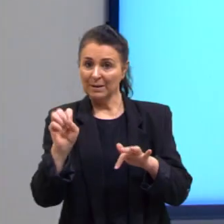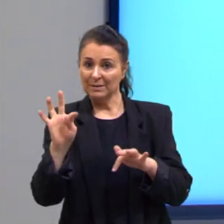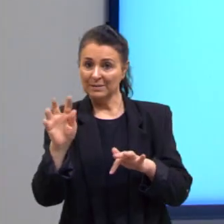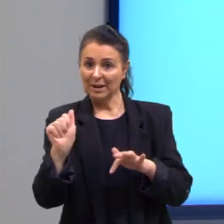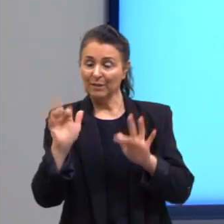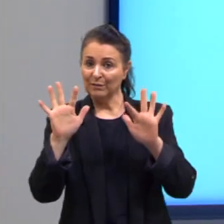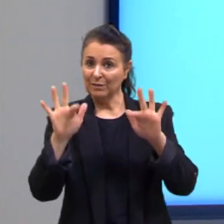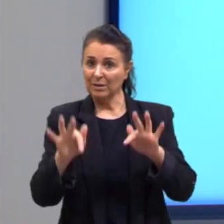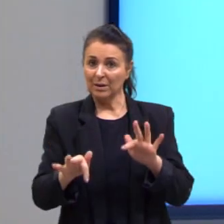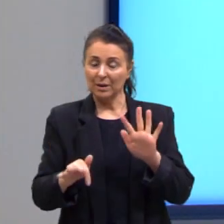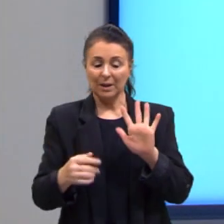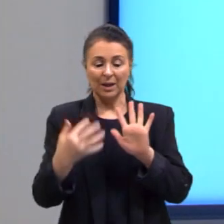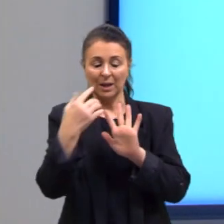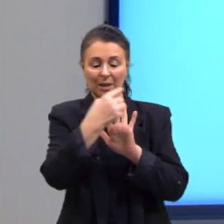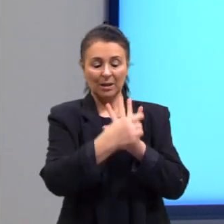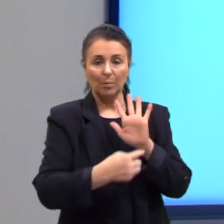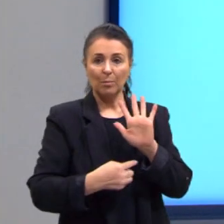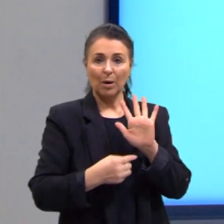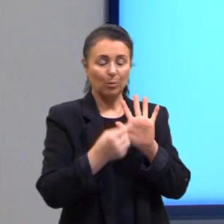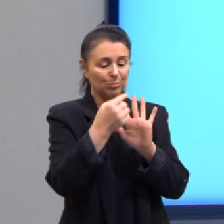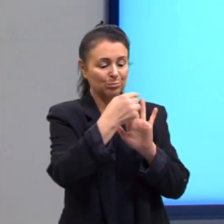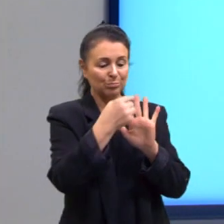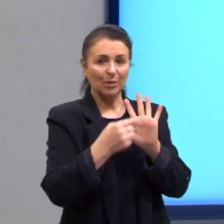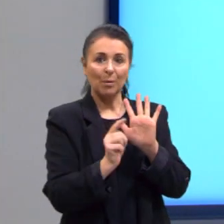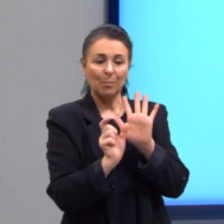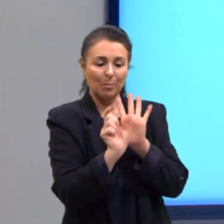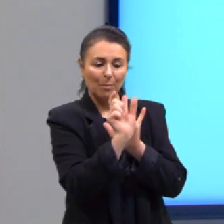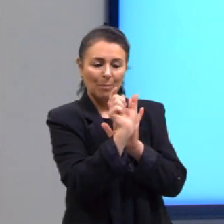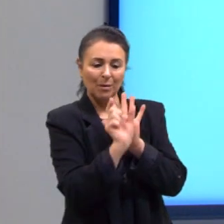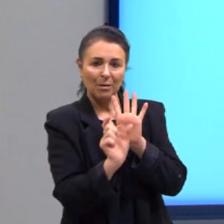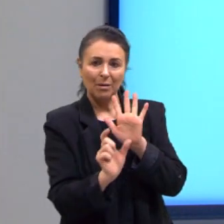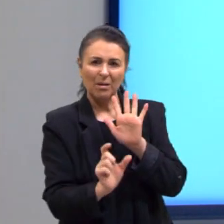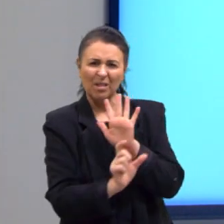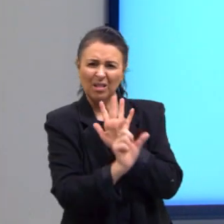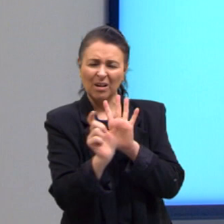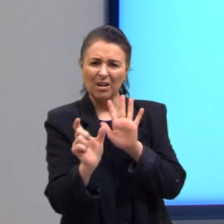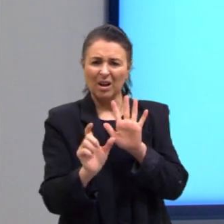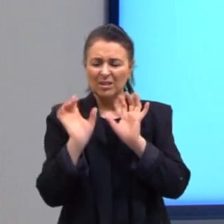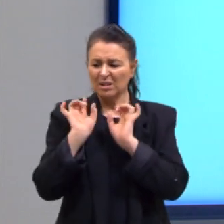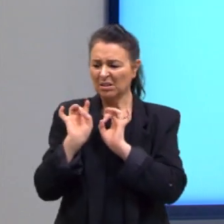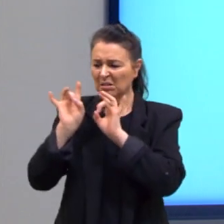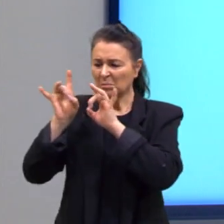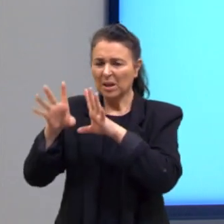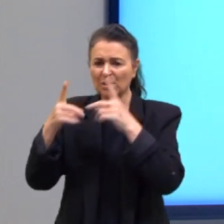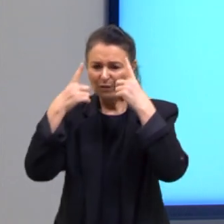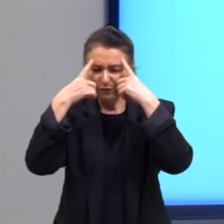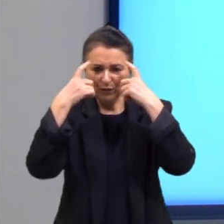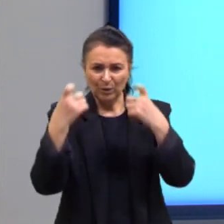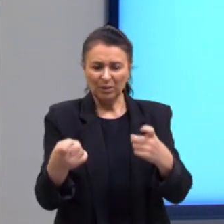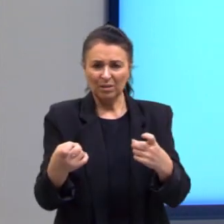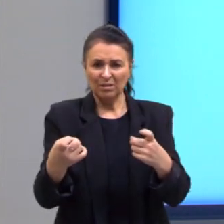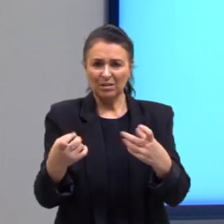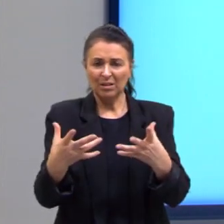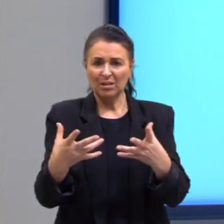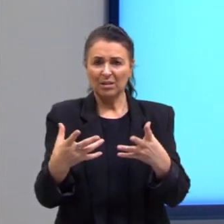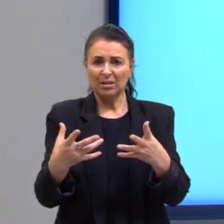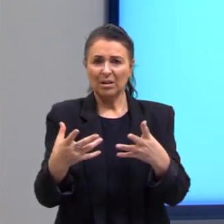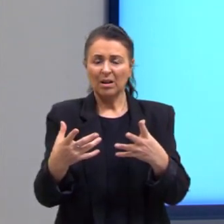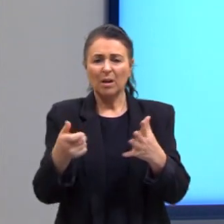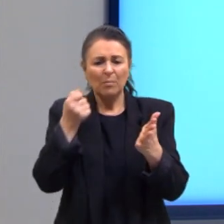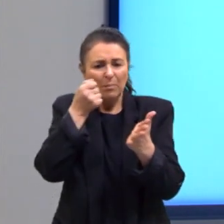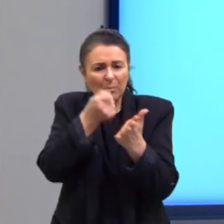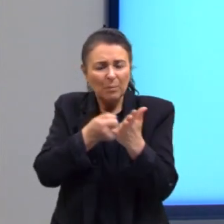dessa mão, várias palavras, como insulto, desprecio, violência. golpes,